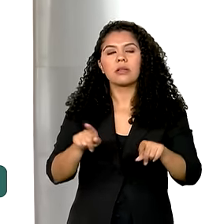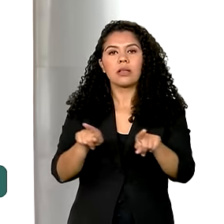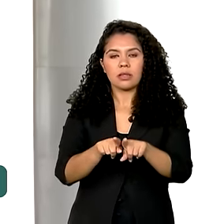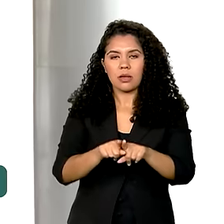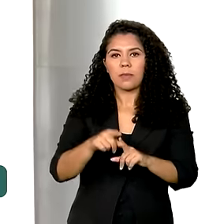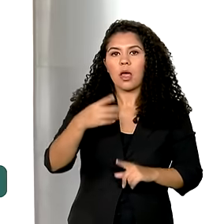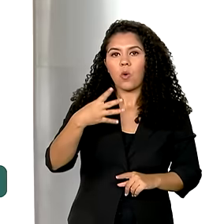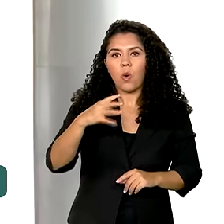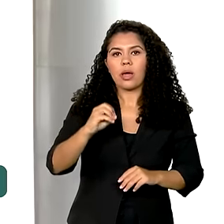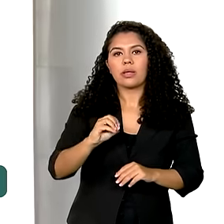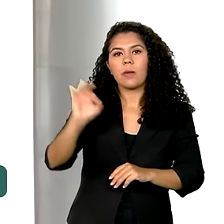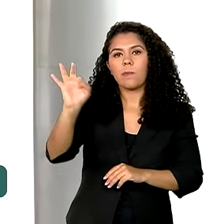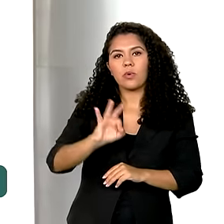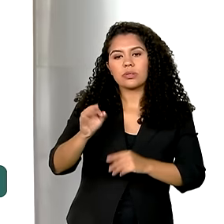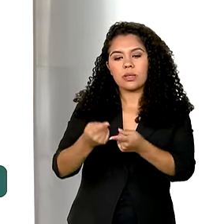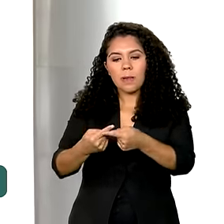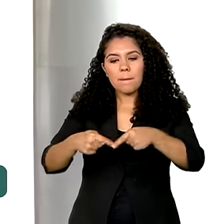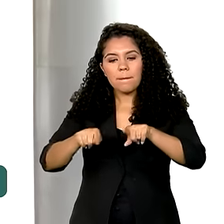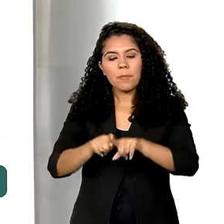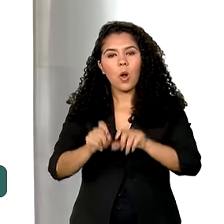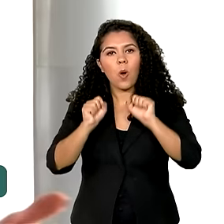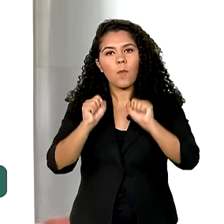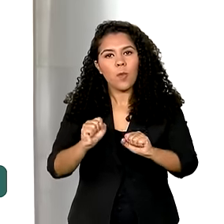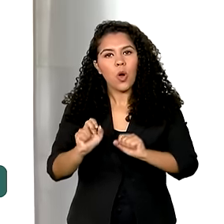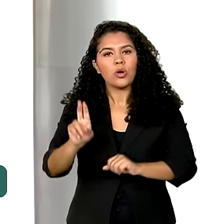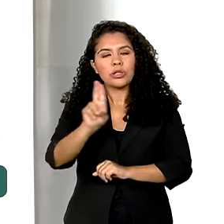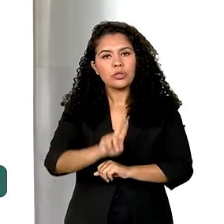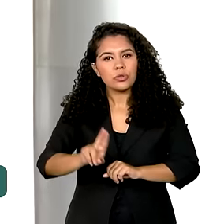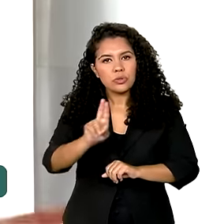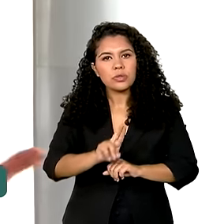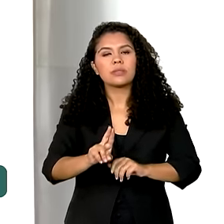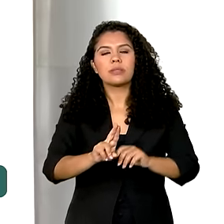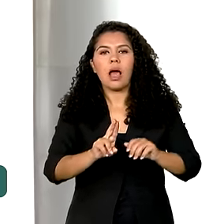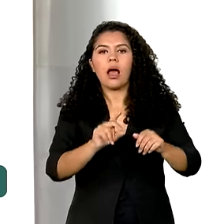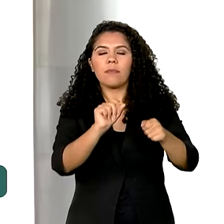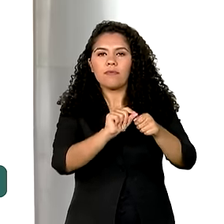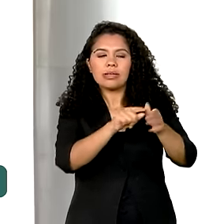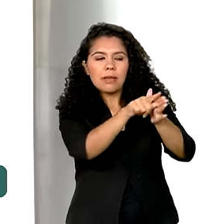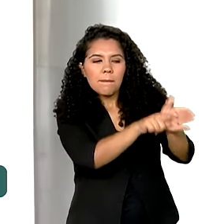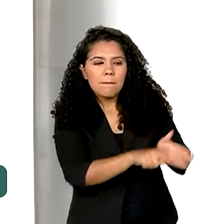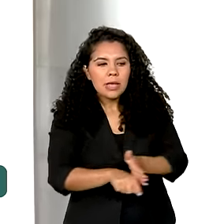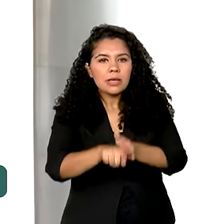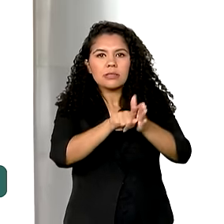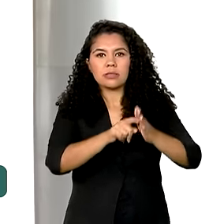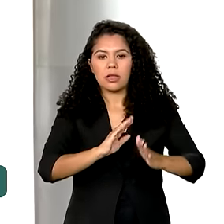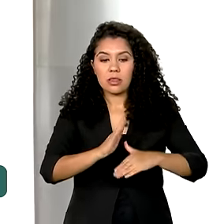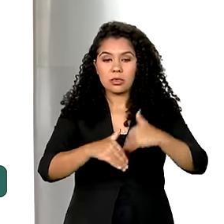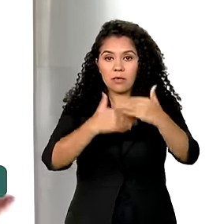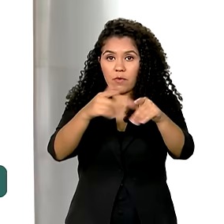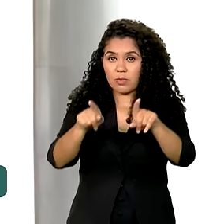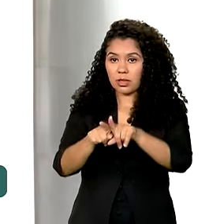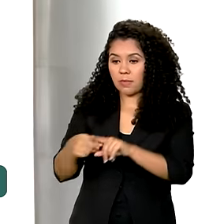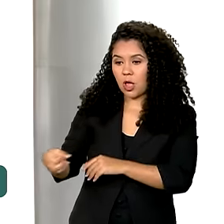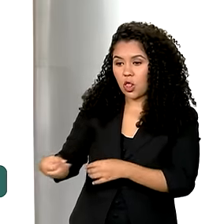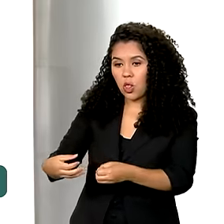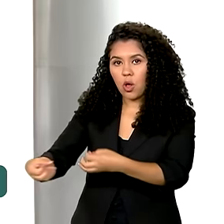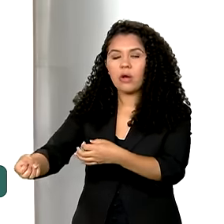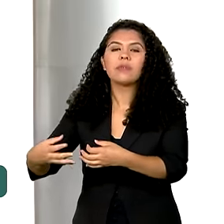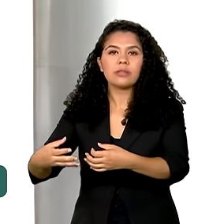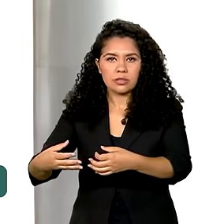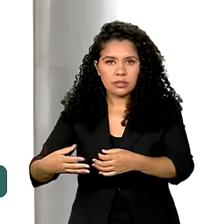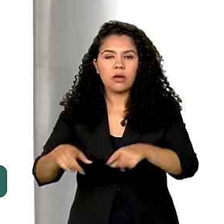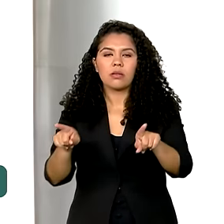empréstimo pode ser usado em investimentos de infraestrutura de pesquisa, desenvolvimento e inovação. Além disso, serão